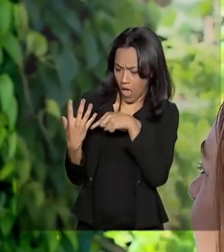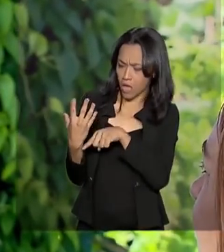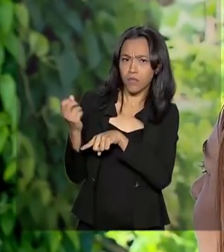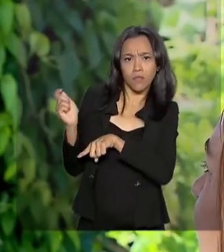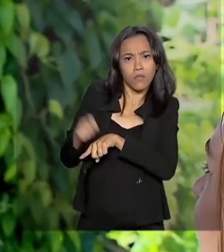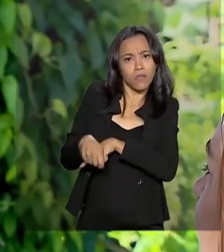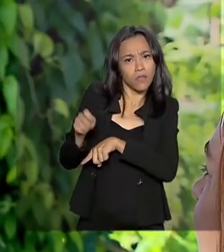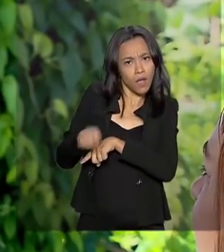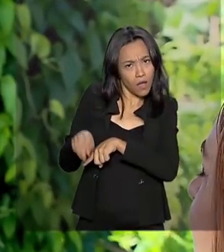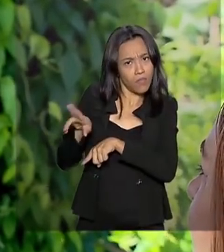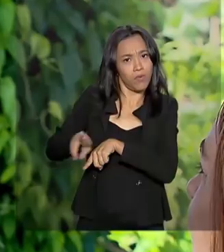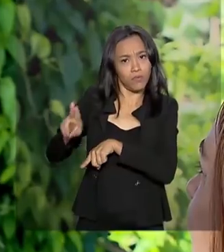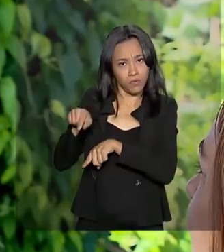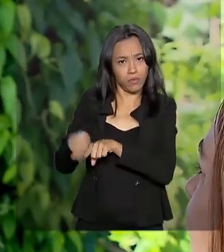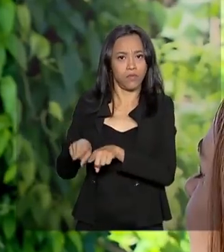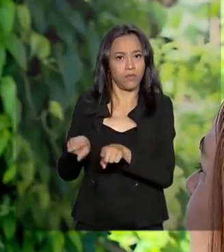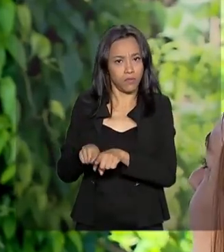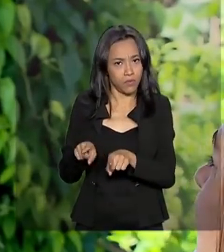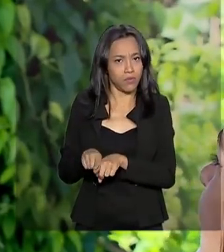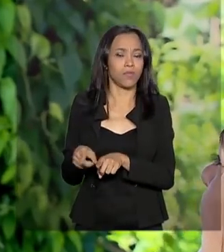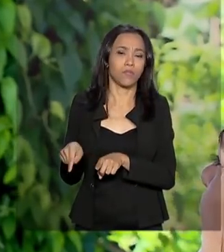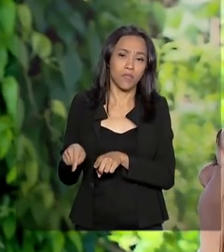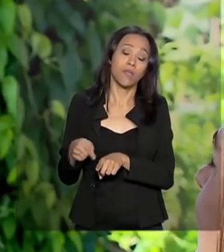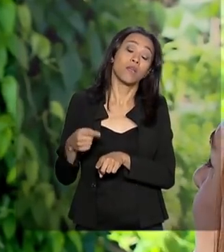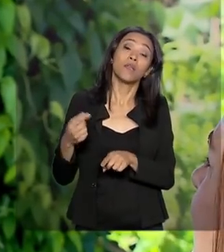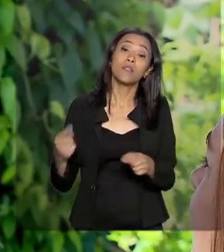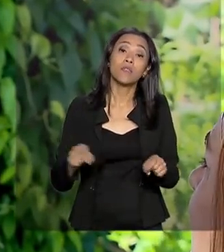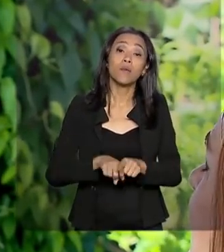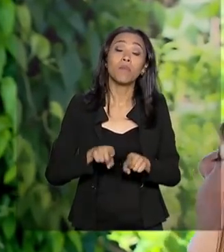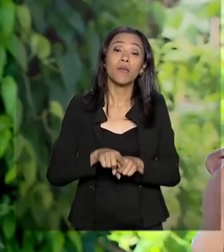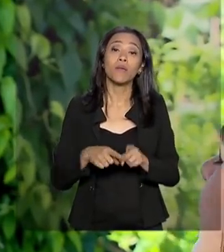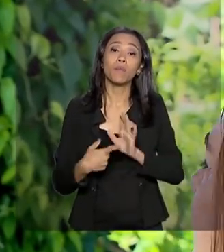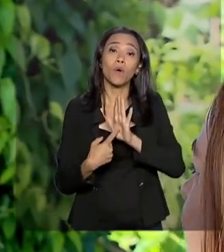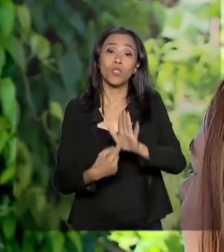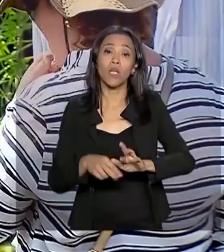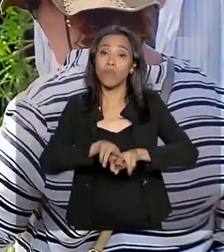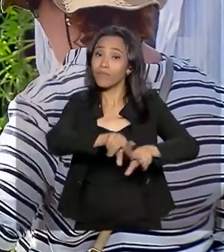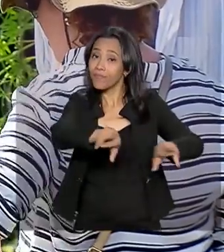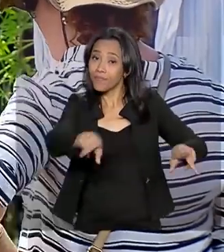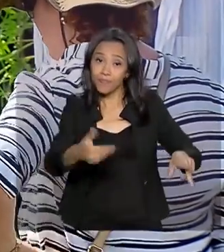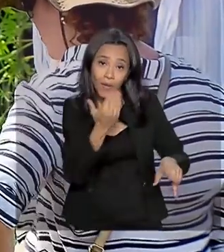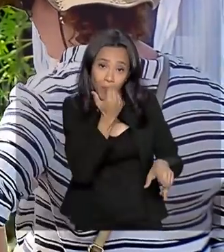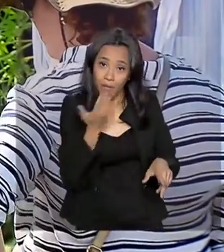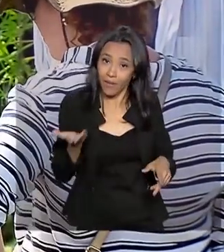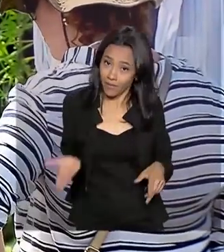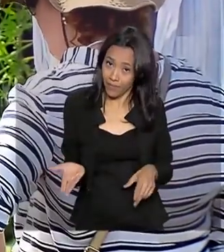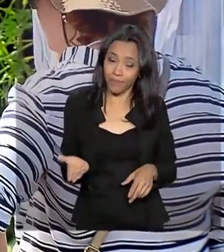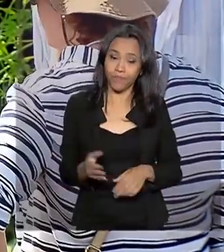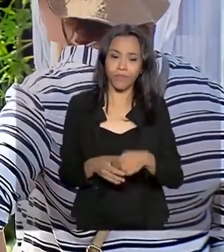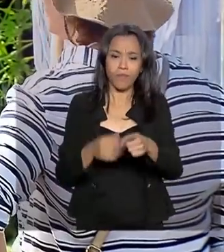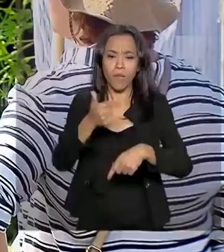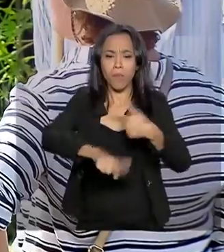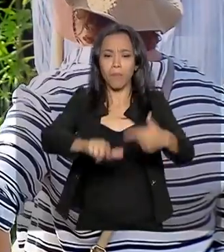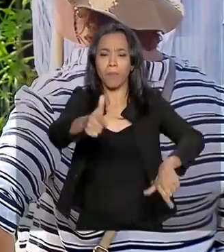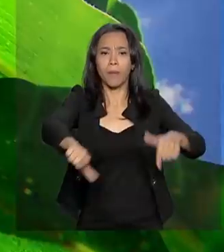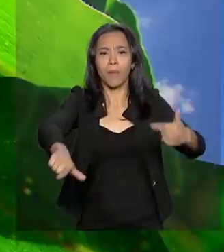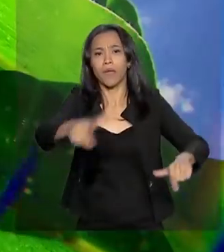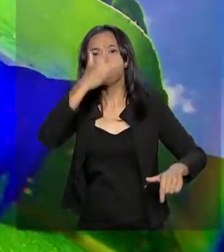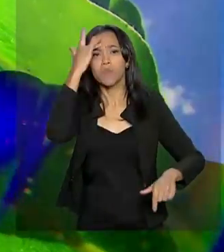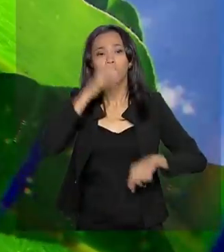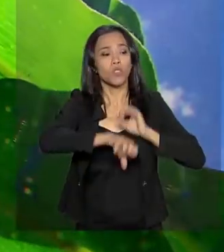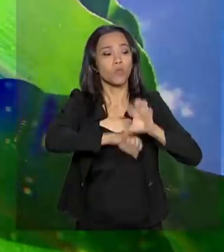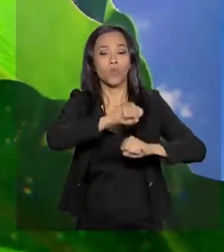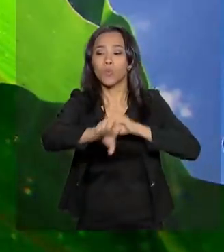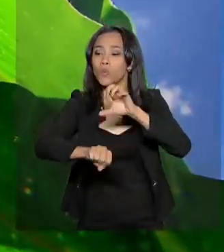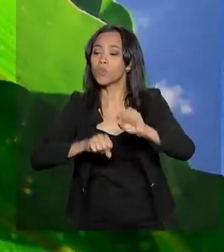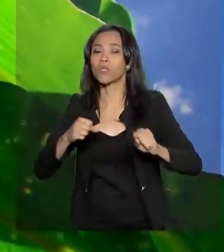explorados como nichos e também trazer uma diversificação para a alimentação. Cada vez mais consumidores buscam uma